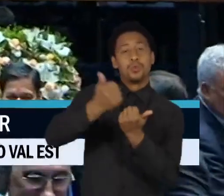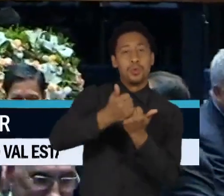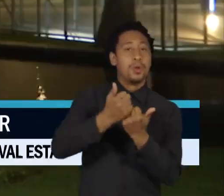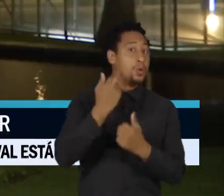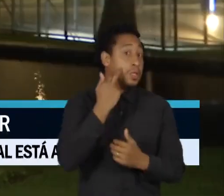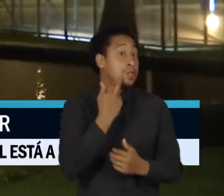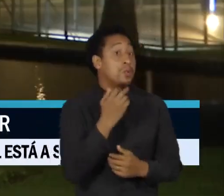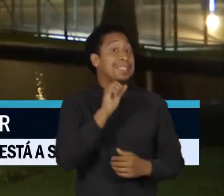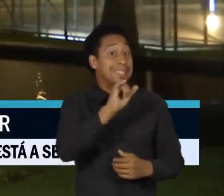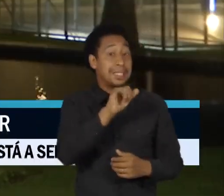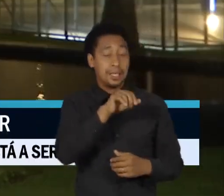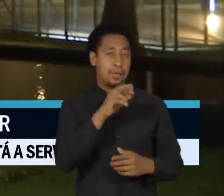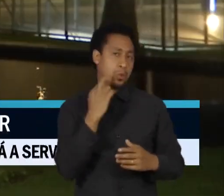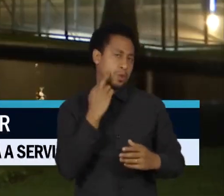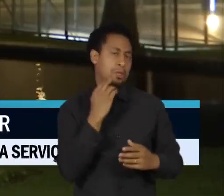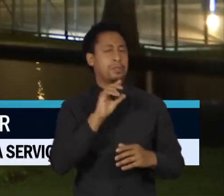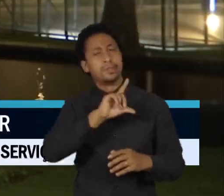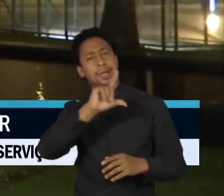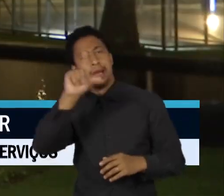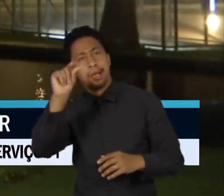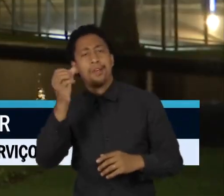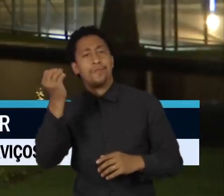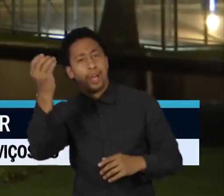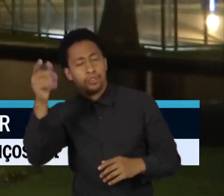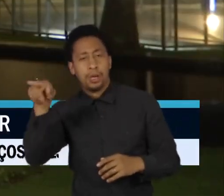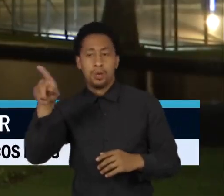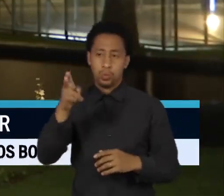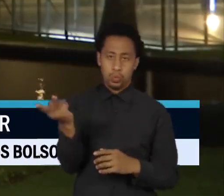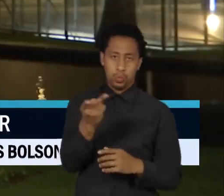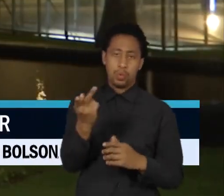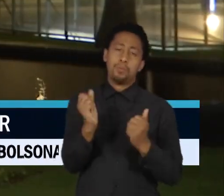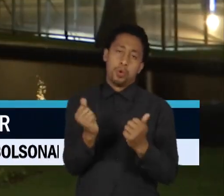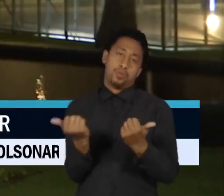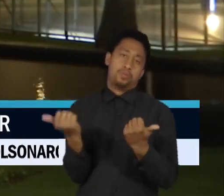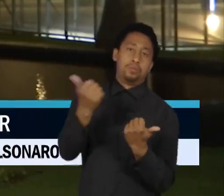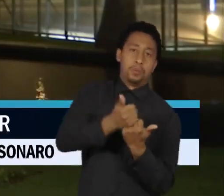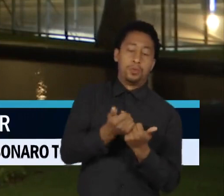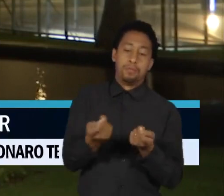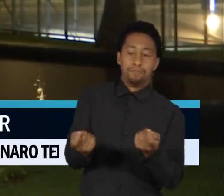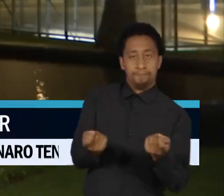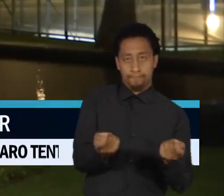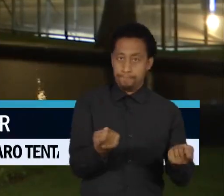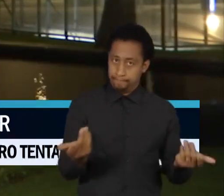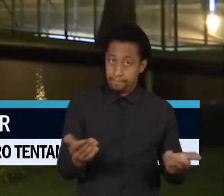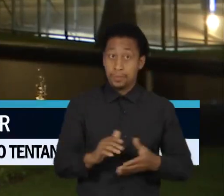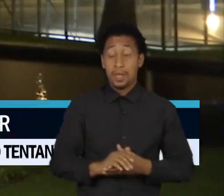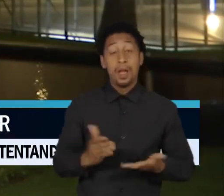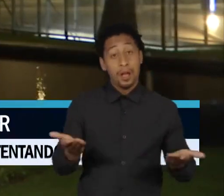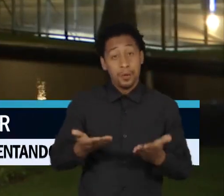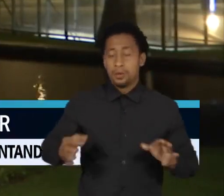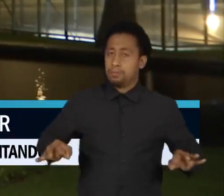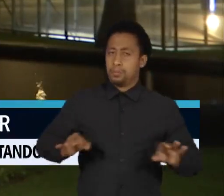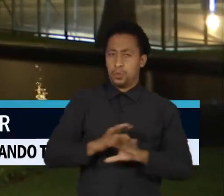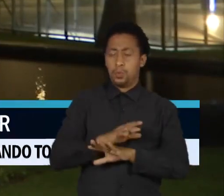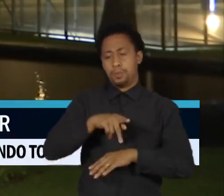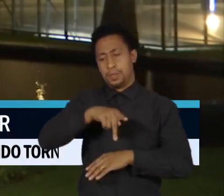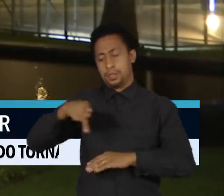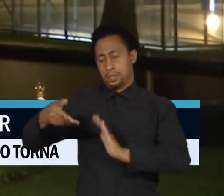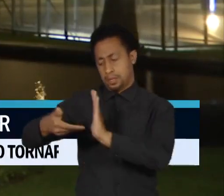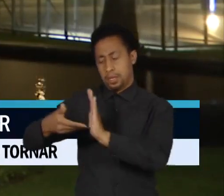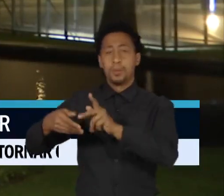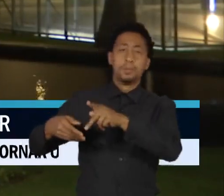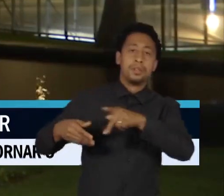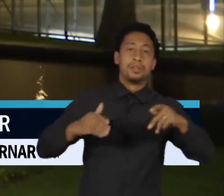ausências. Agora o foco está na distribuição das comissões parlamentares, tanto na Câmara quanto no Senado. As